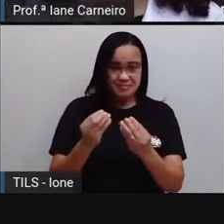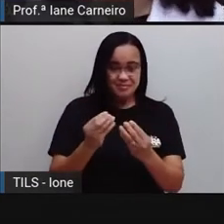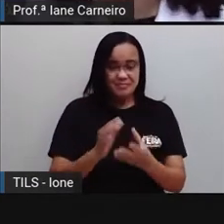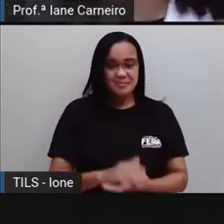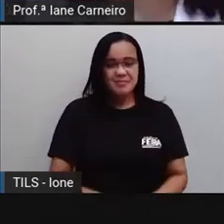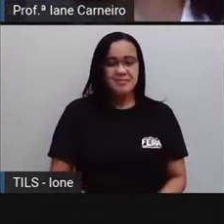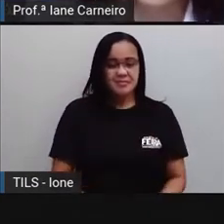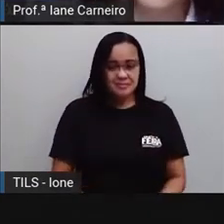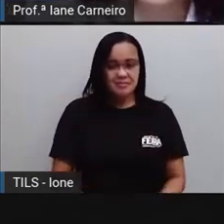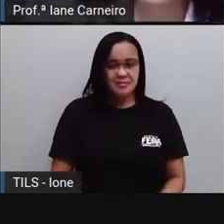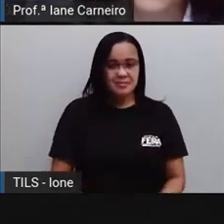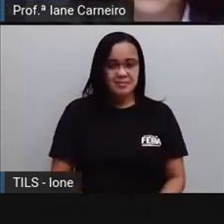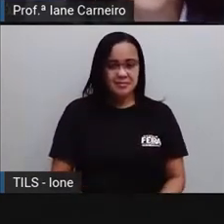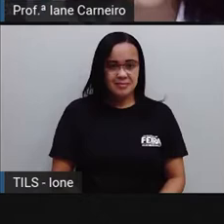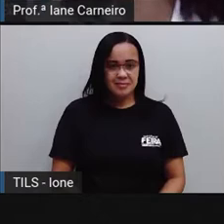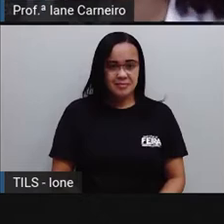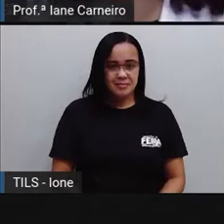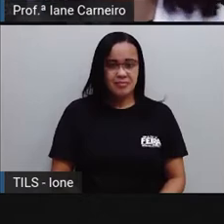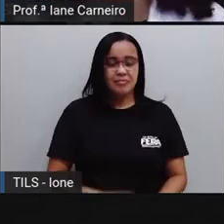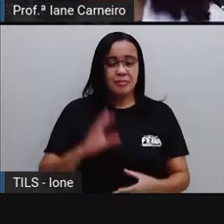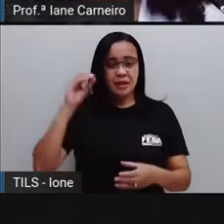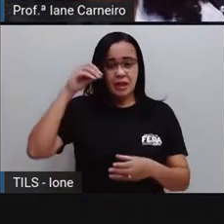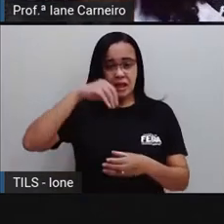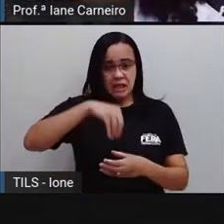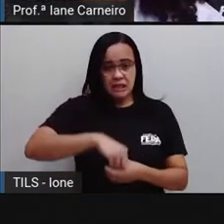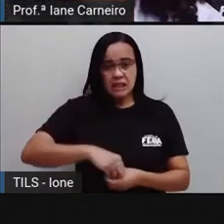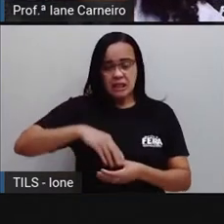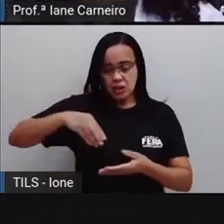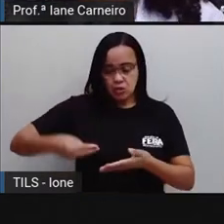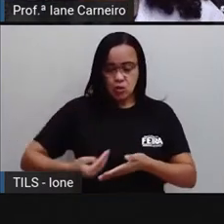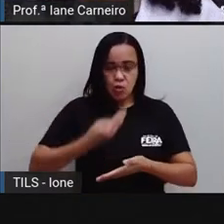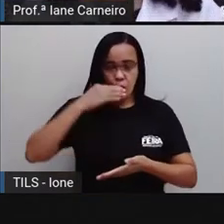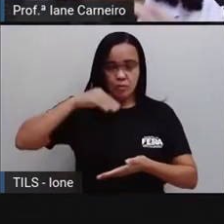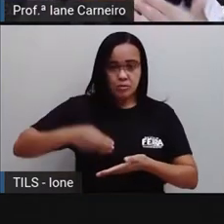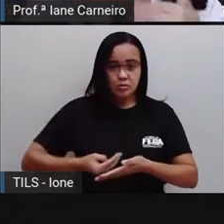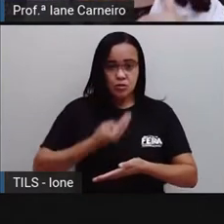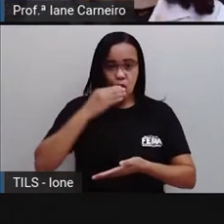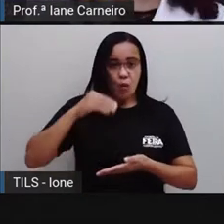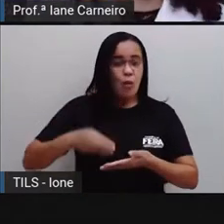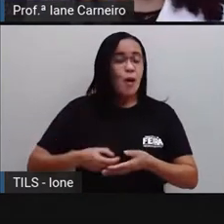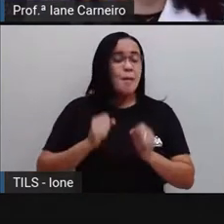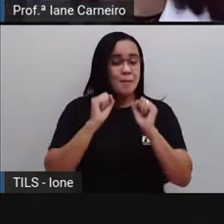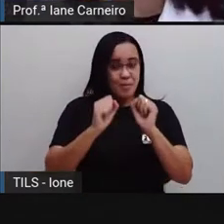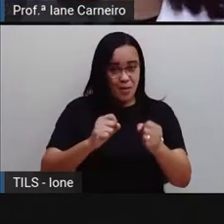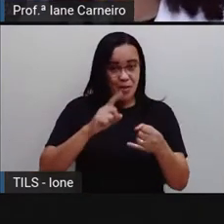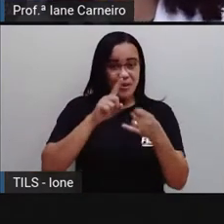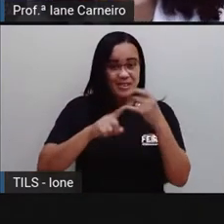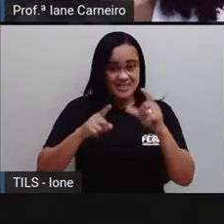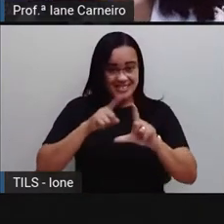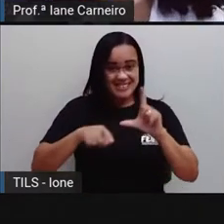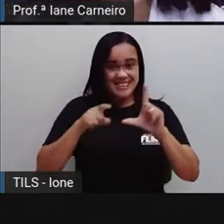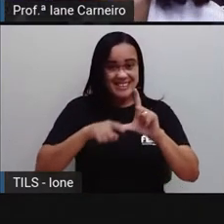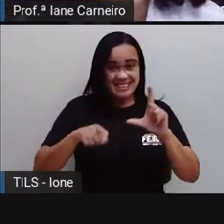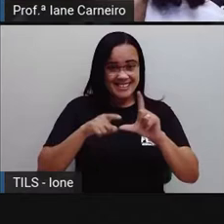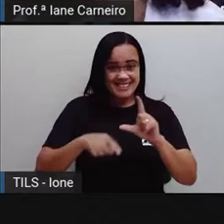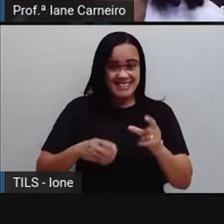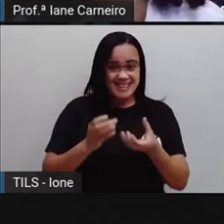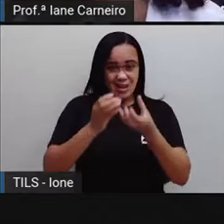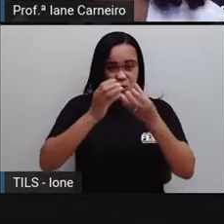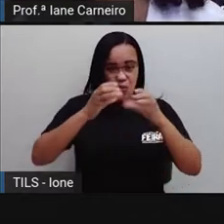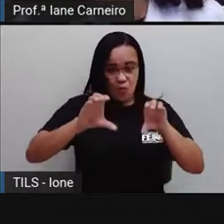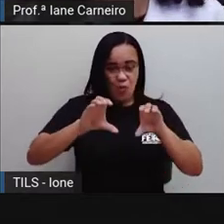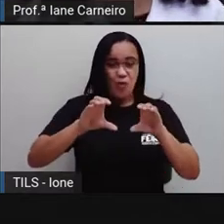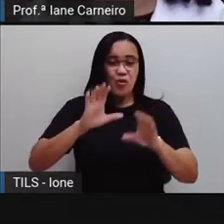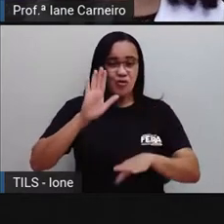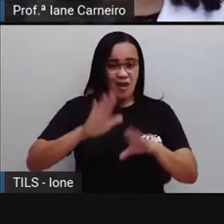Dentro da sopa pode ter letrinha. Dentro do ovo, às vezes, tem pintinho.